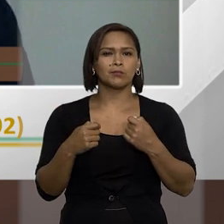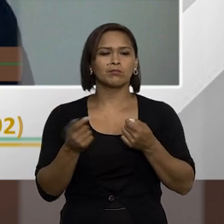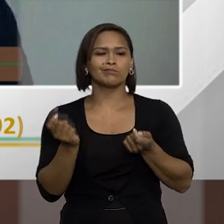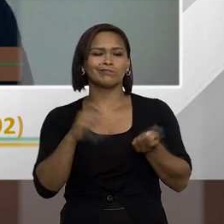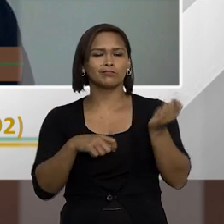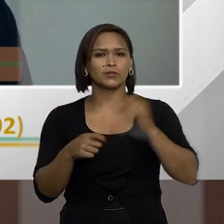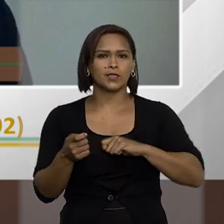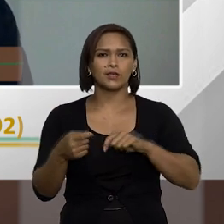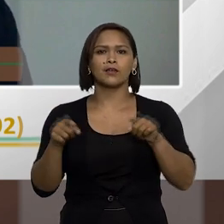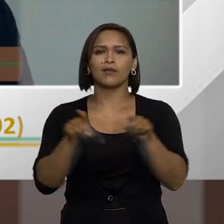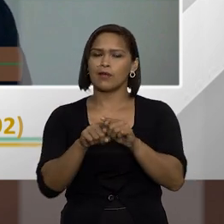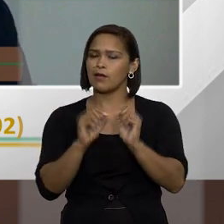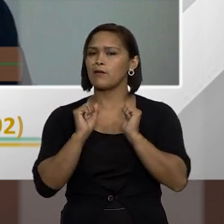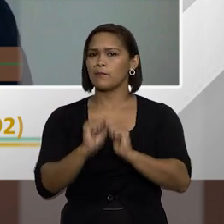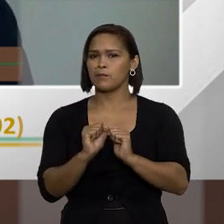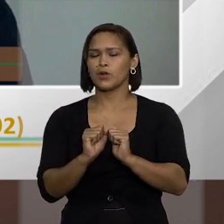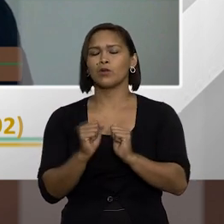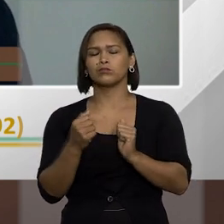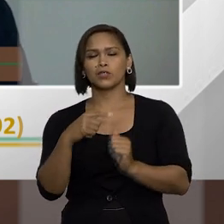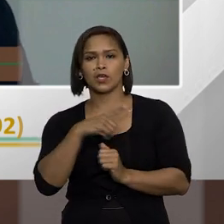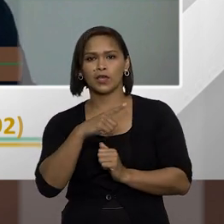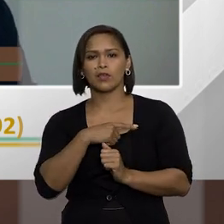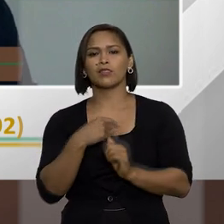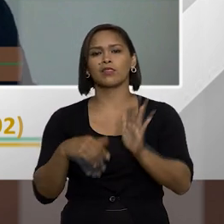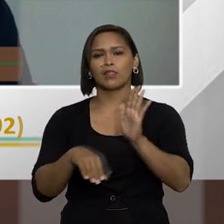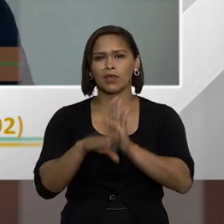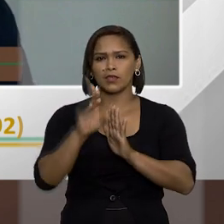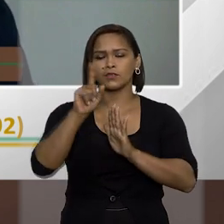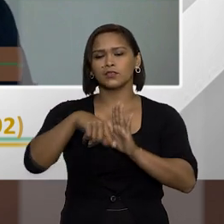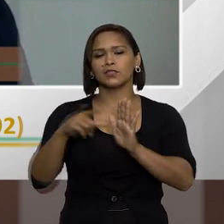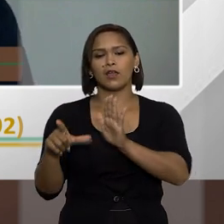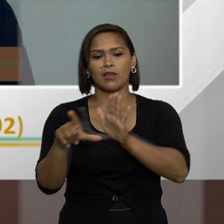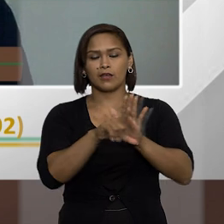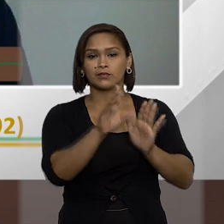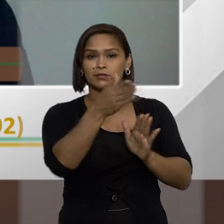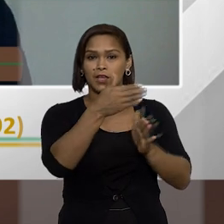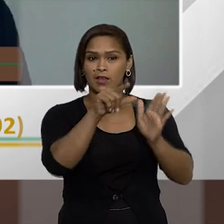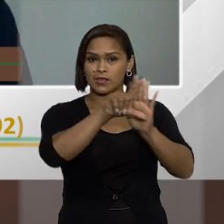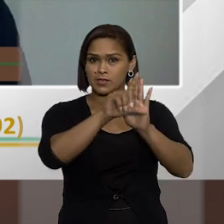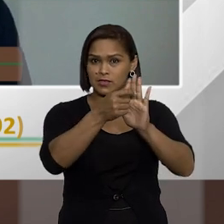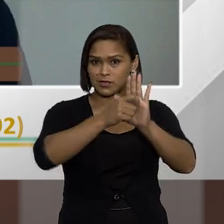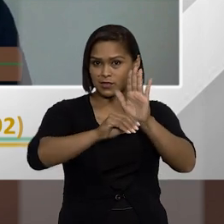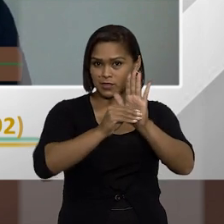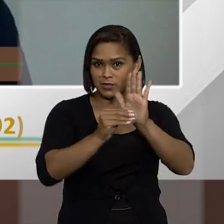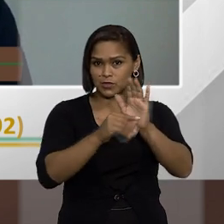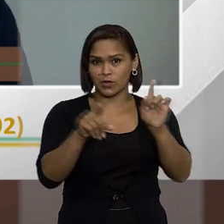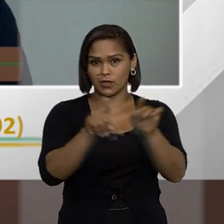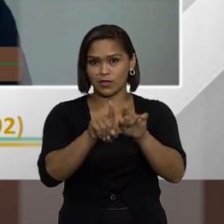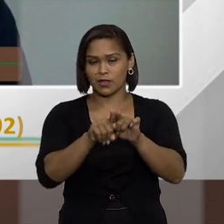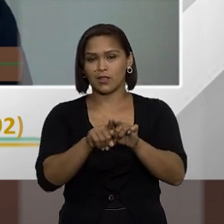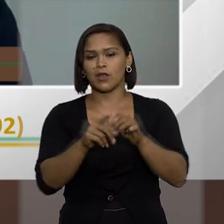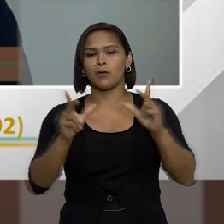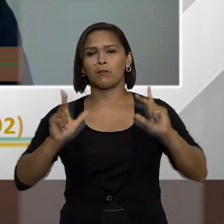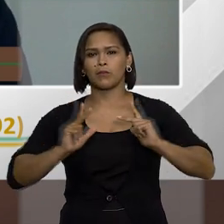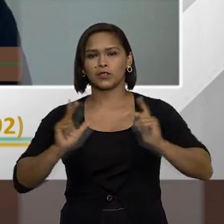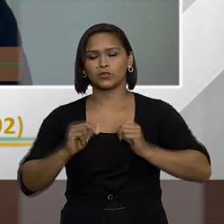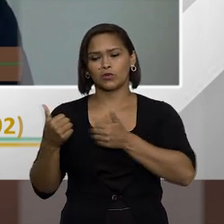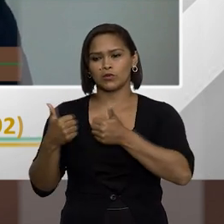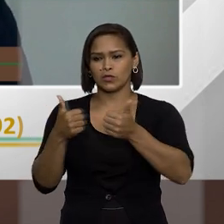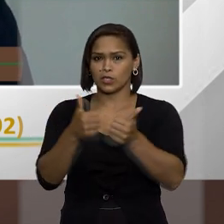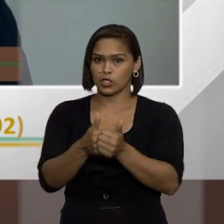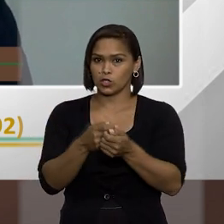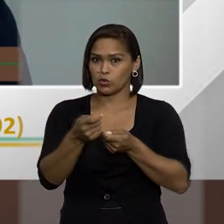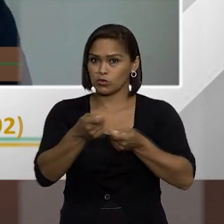da conduta, eles também podem, no que couber, serem destinatários das sanções previstas na lei. O particular que